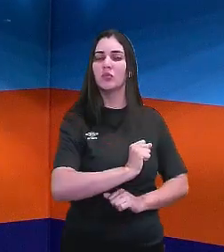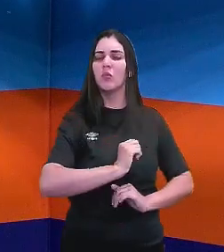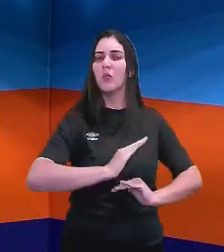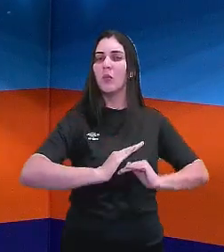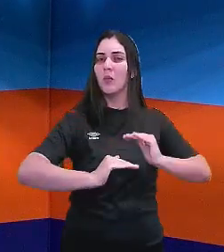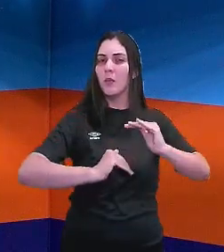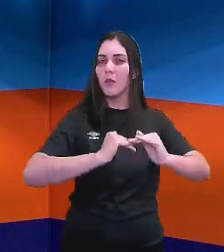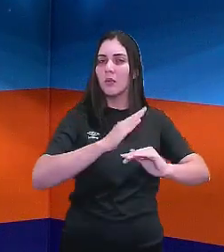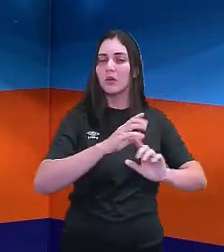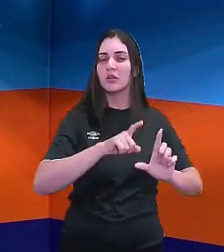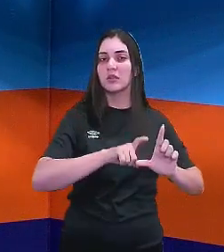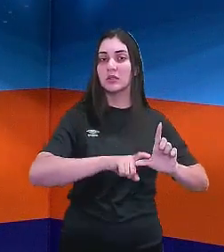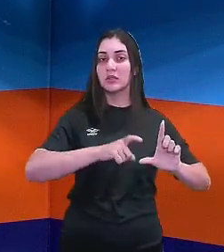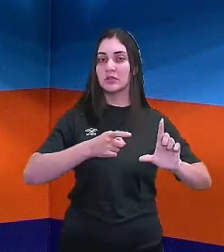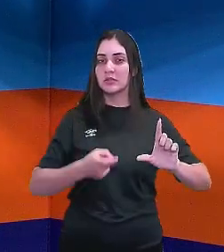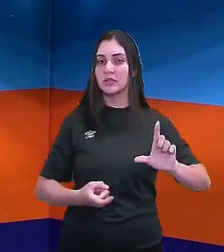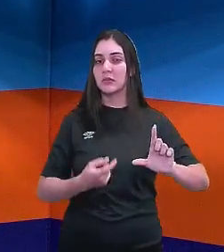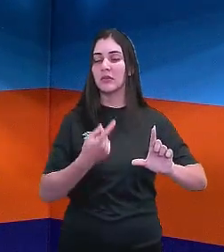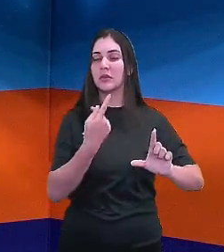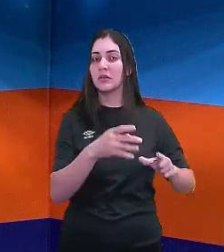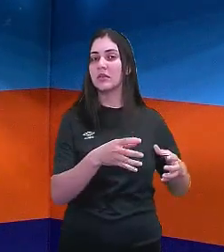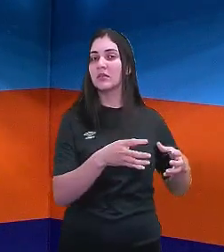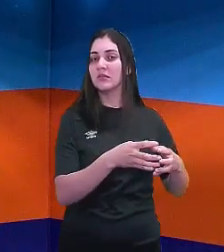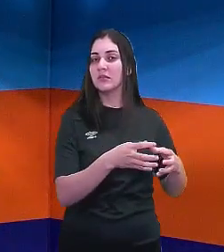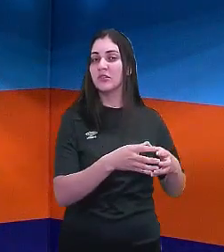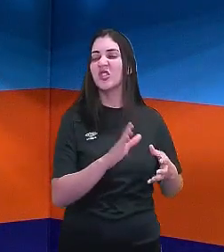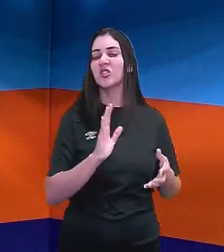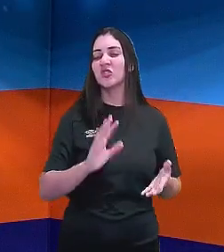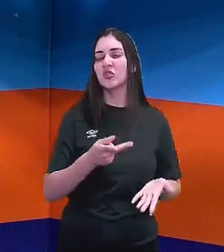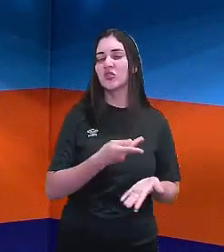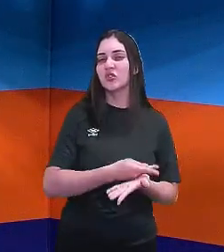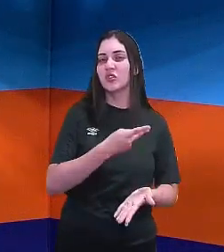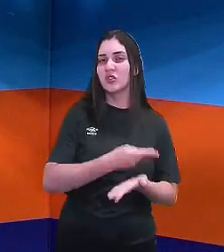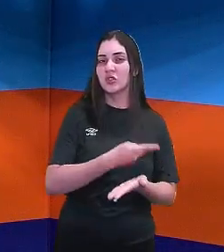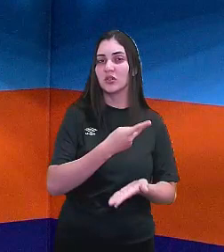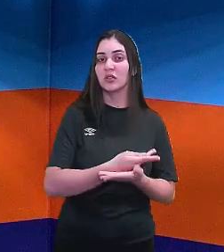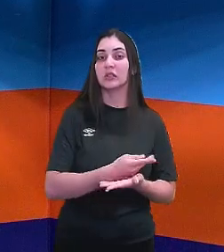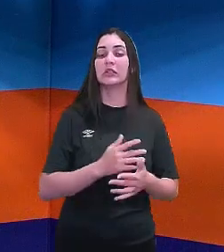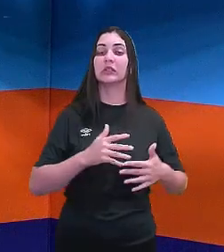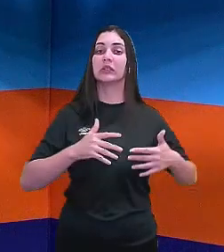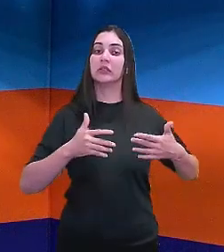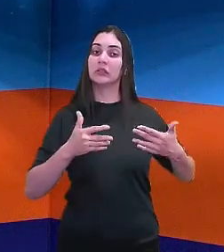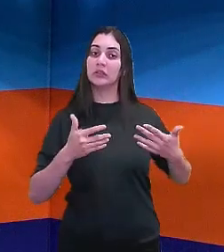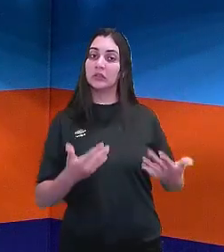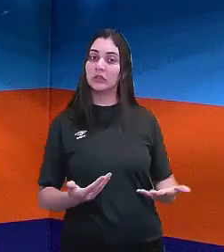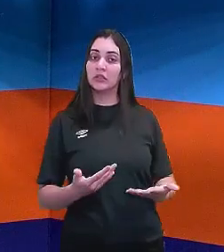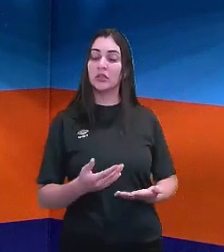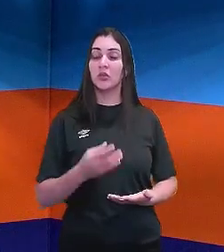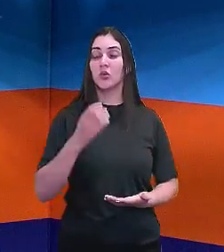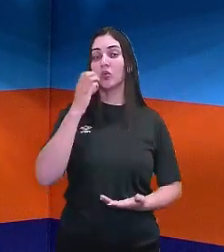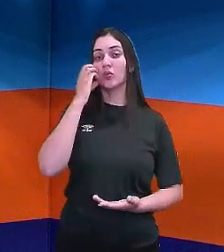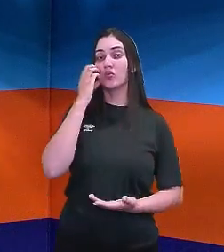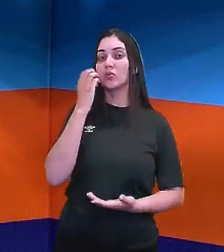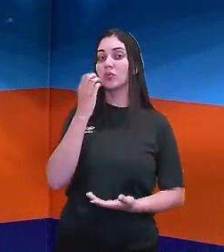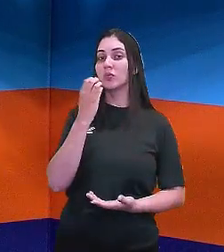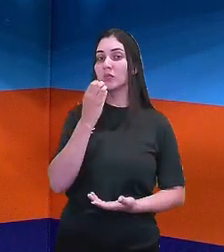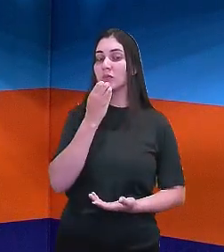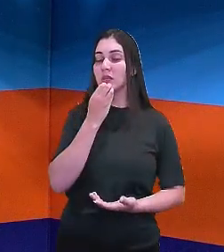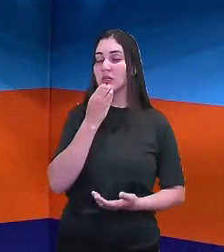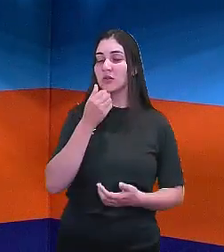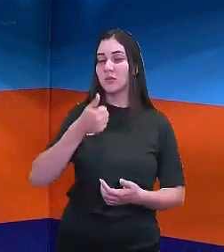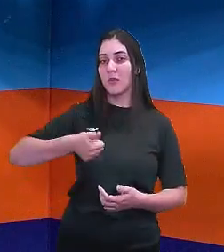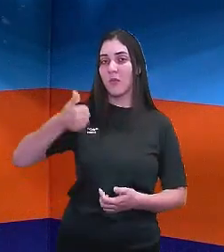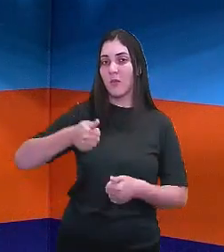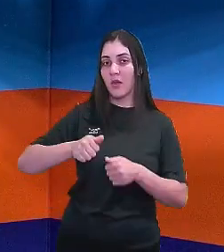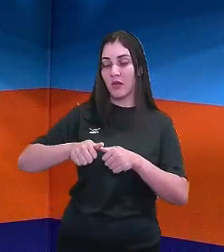independência dessas colônias já acontecia. Então, o Dom Pedro I ficar